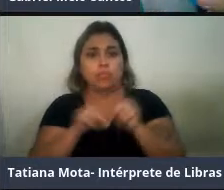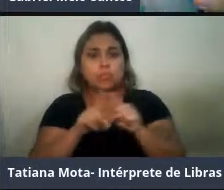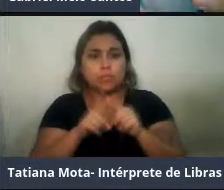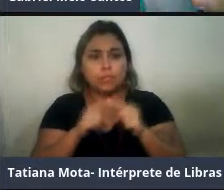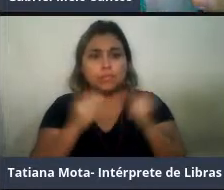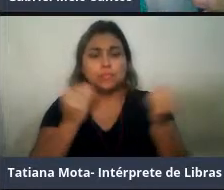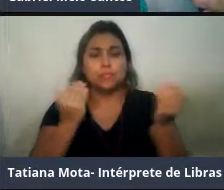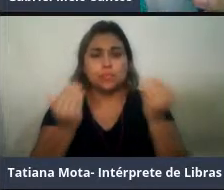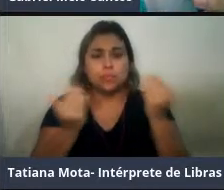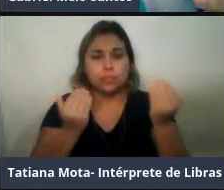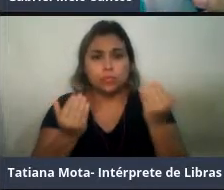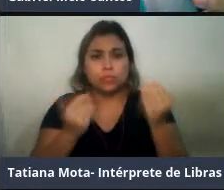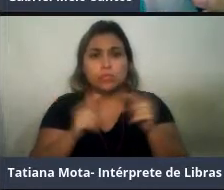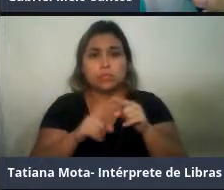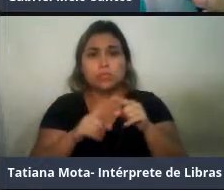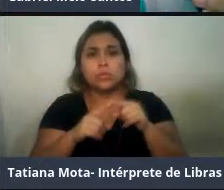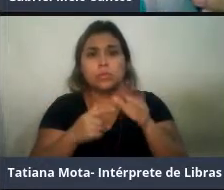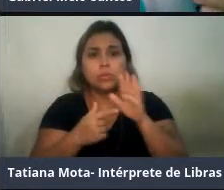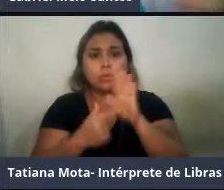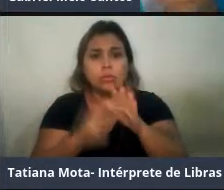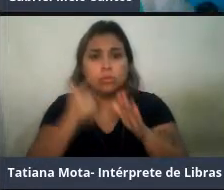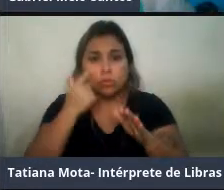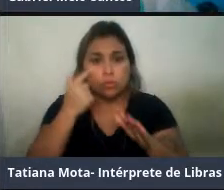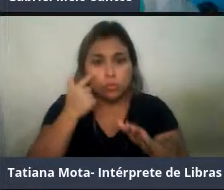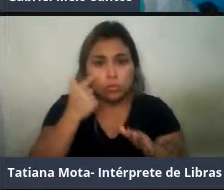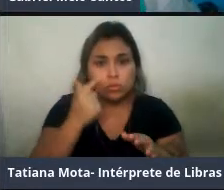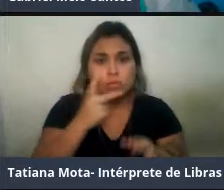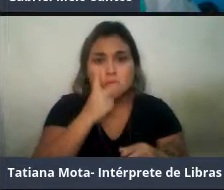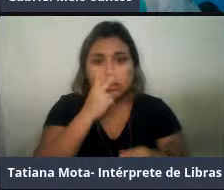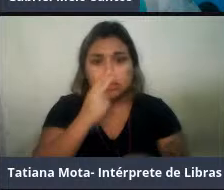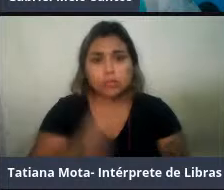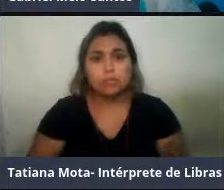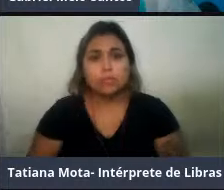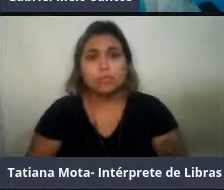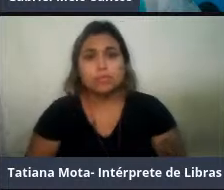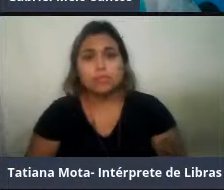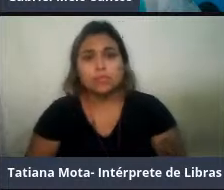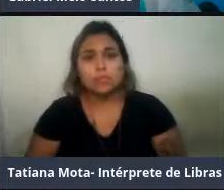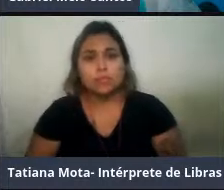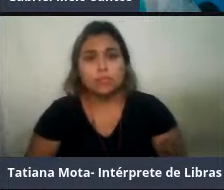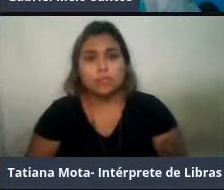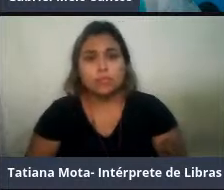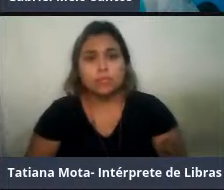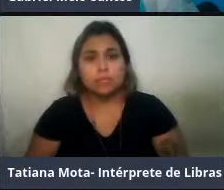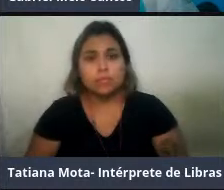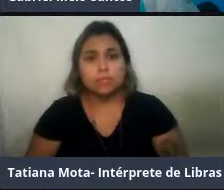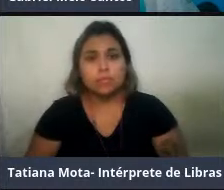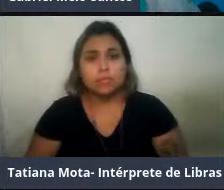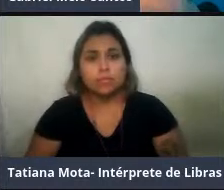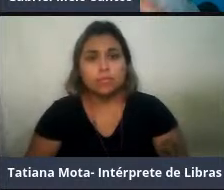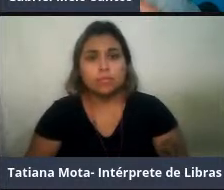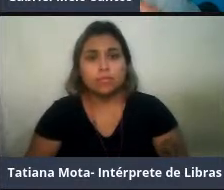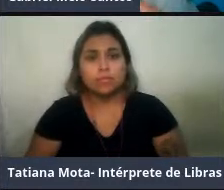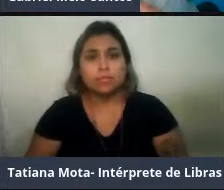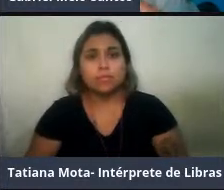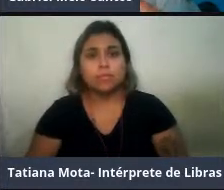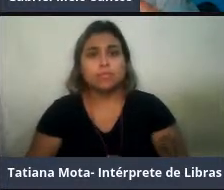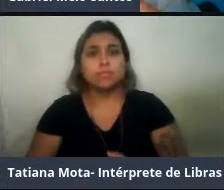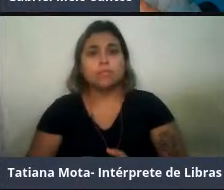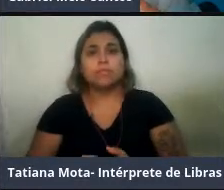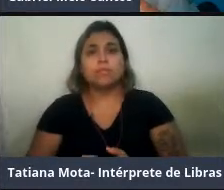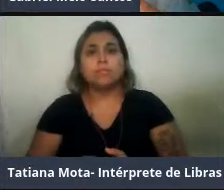forma, como está aqui na foto, eles são bem parecidos em forma, aqui se você for ver esses dois contornos, mas eles têm